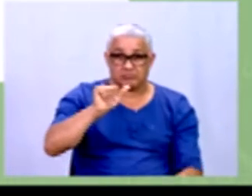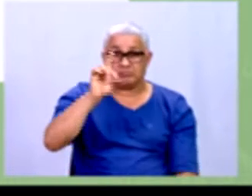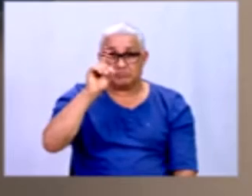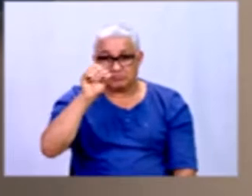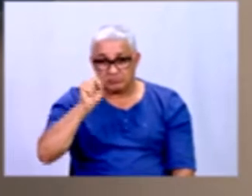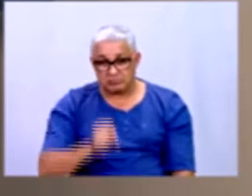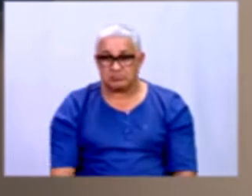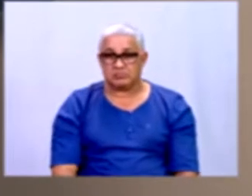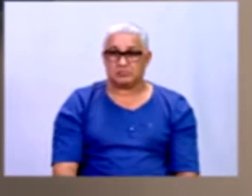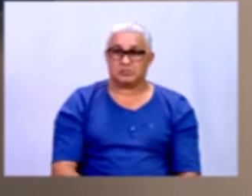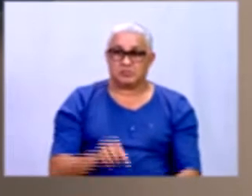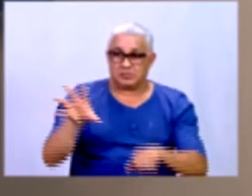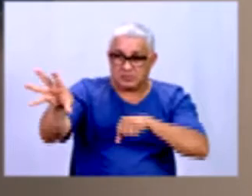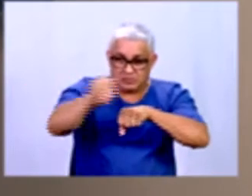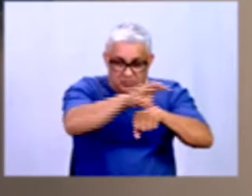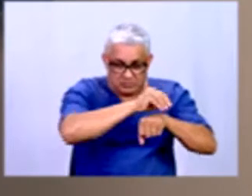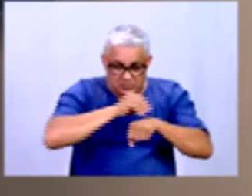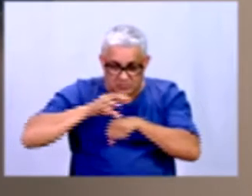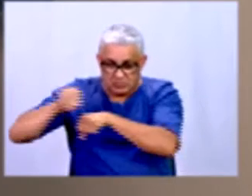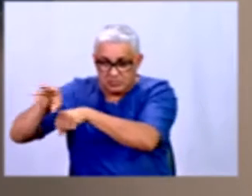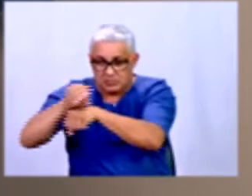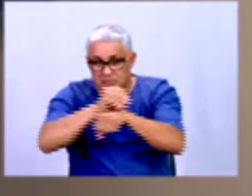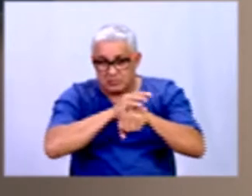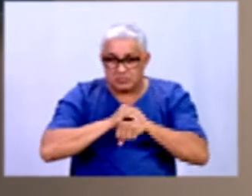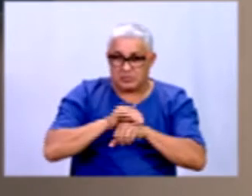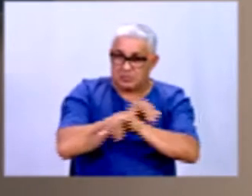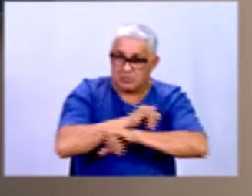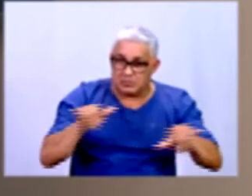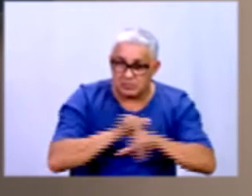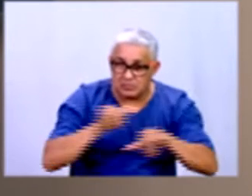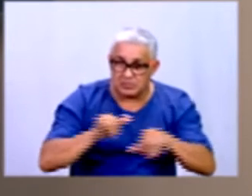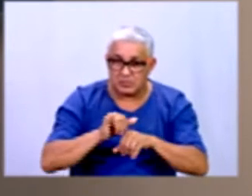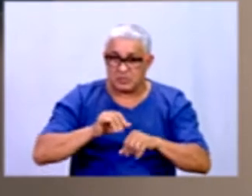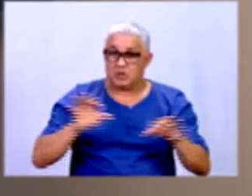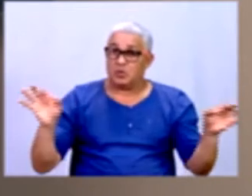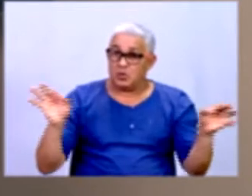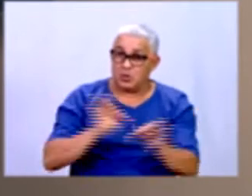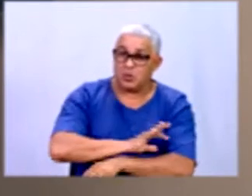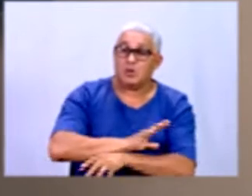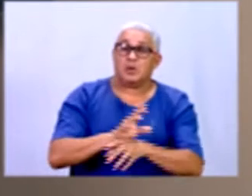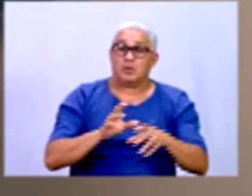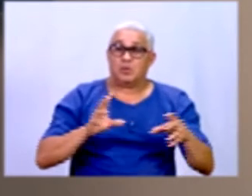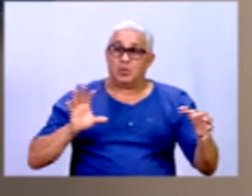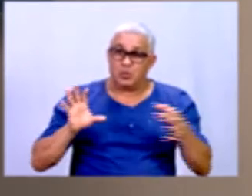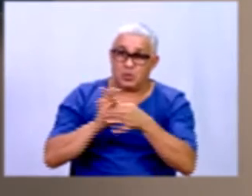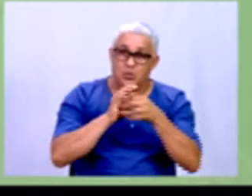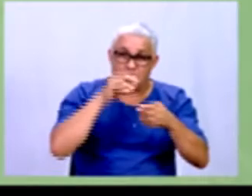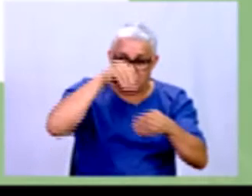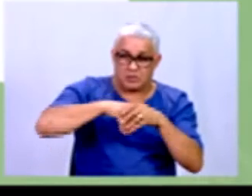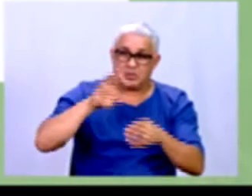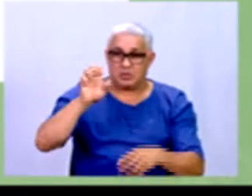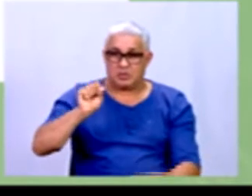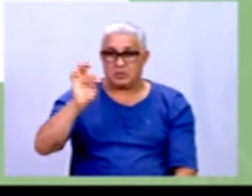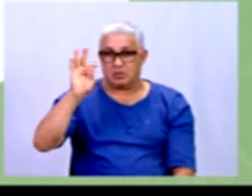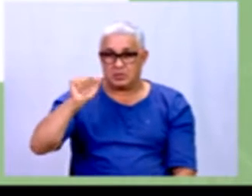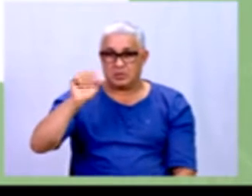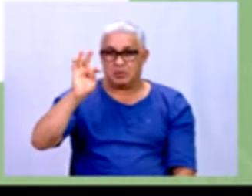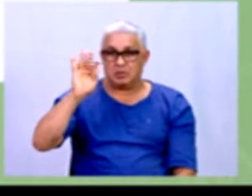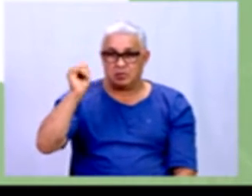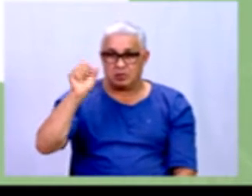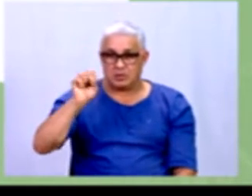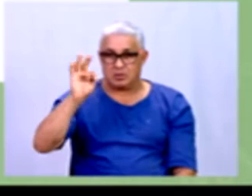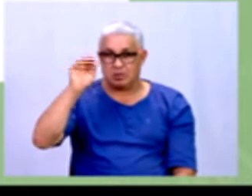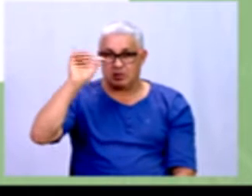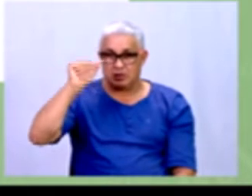né? A gente vai coletar os dados e quando a gente coloca ele na nossa tabela, ele se torna um conjunto de dados dentro da estatística. Logicamente, voltando aqui